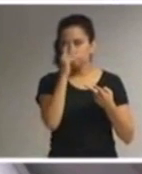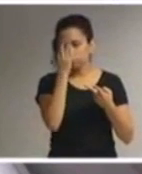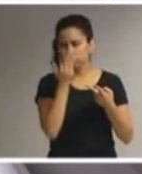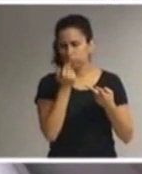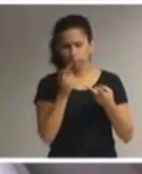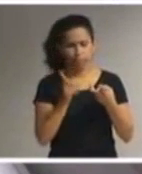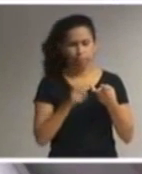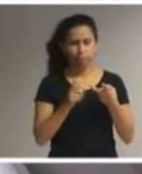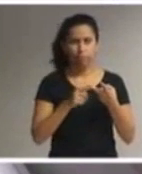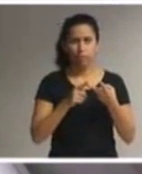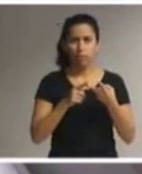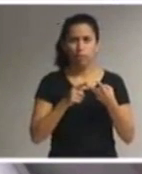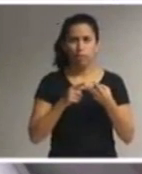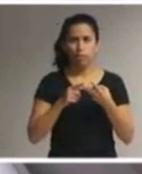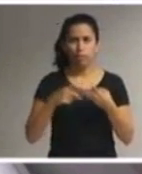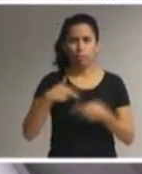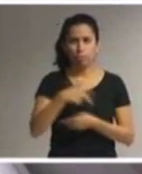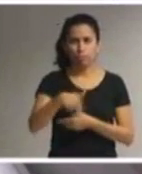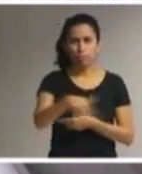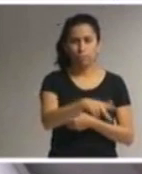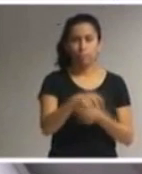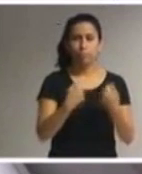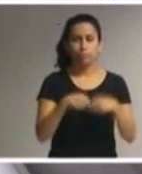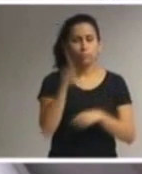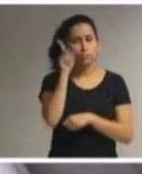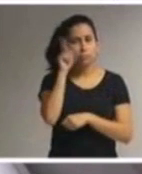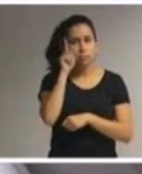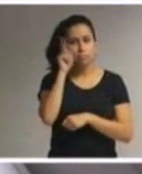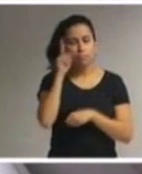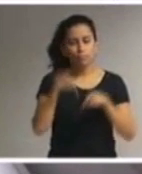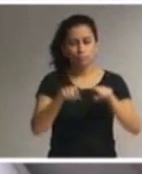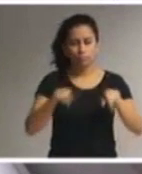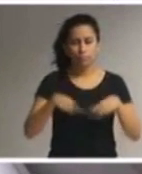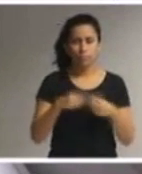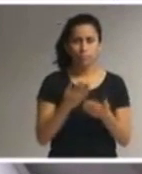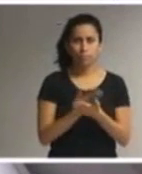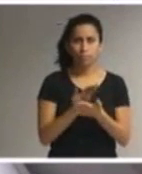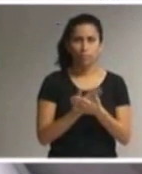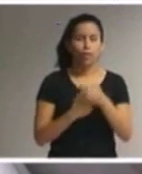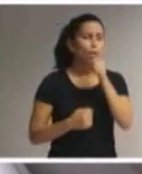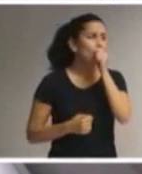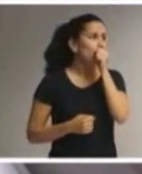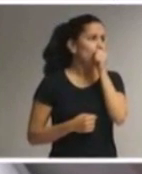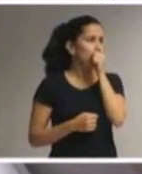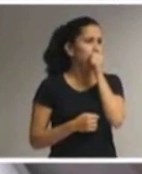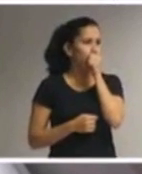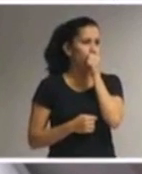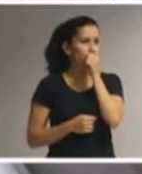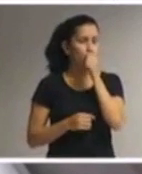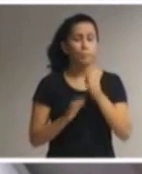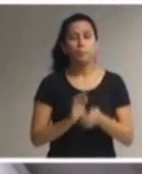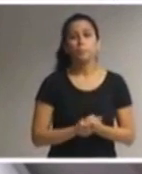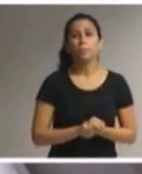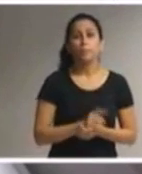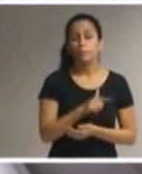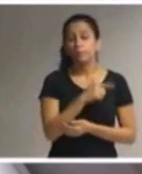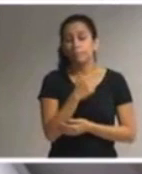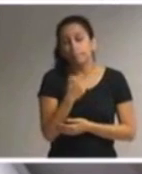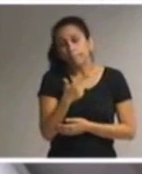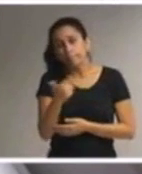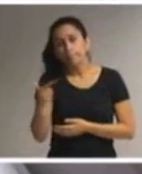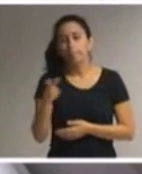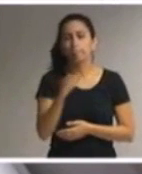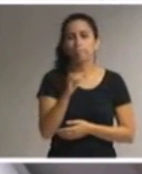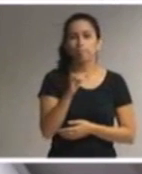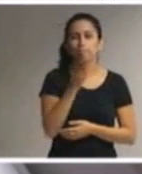exijam auxílio constante no cotidiano escolar na própria sala de aula. Outros tipos de ensino especializado devem ser